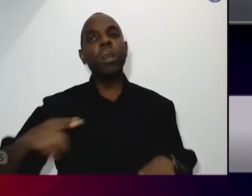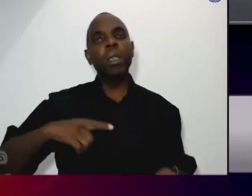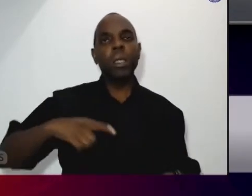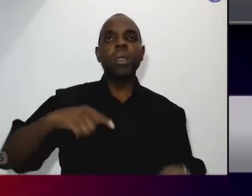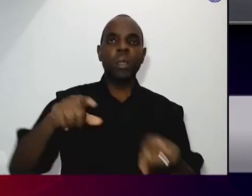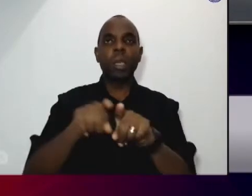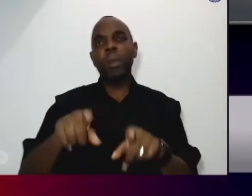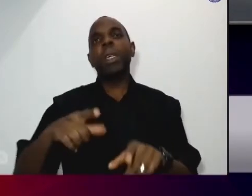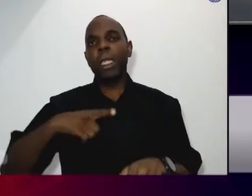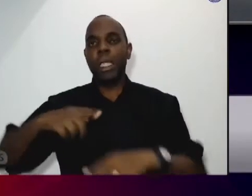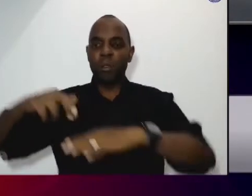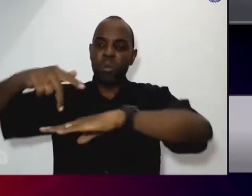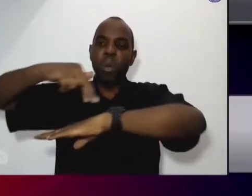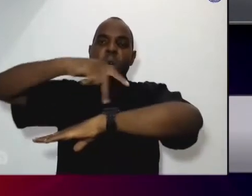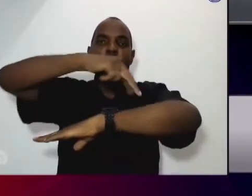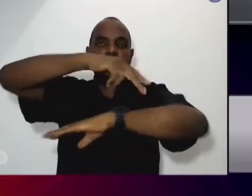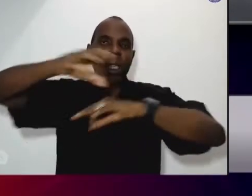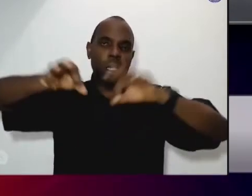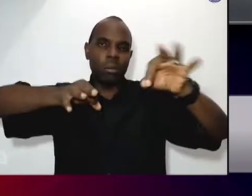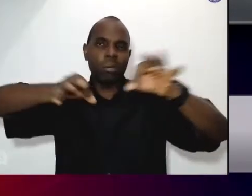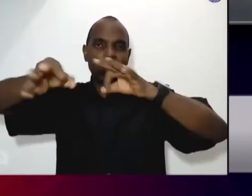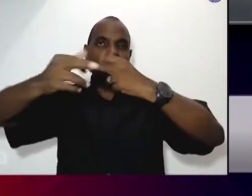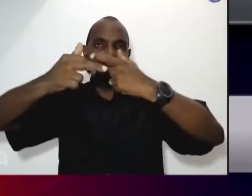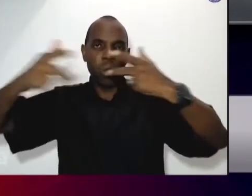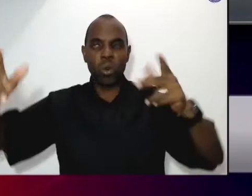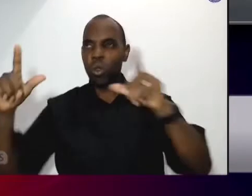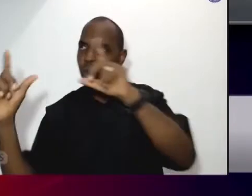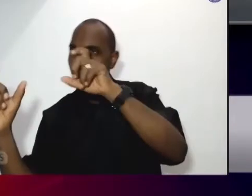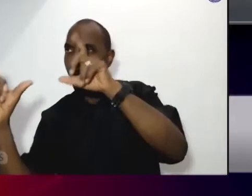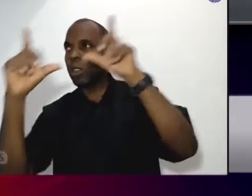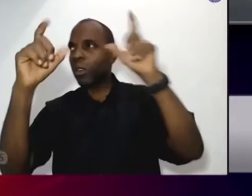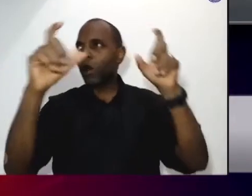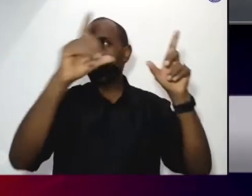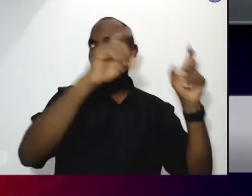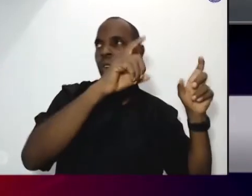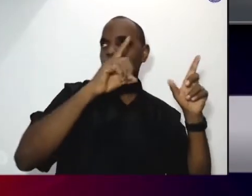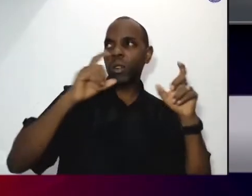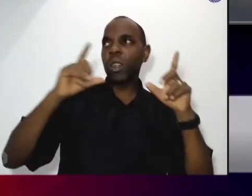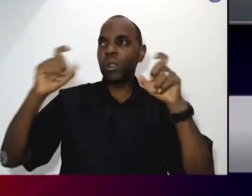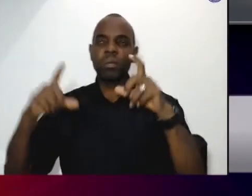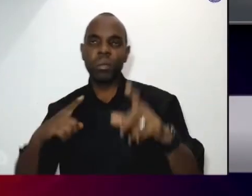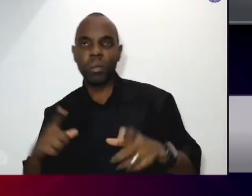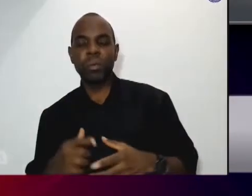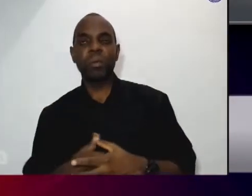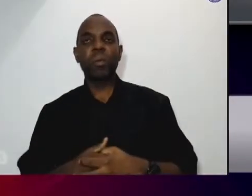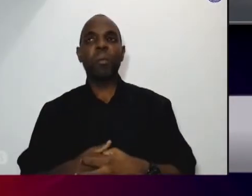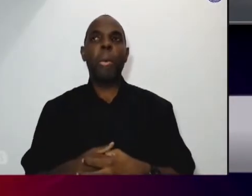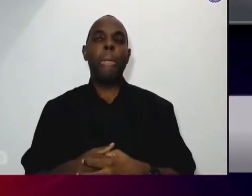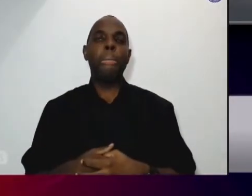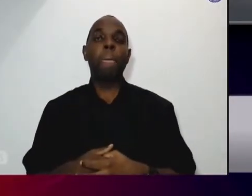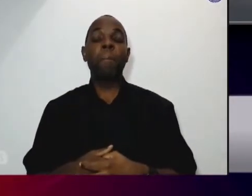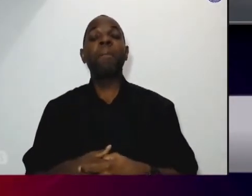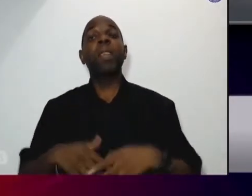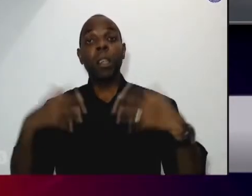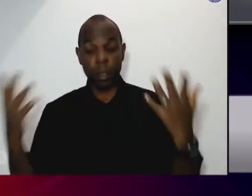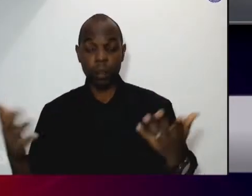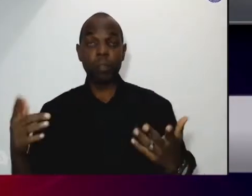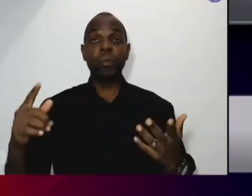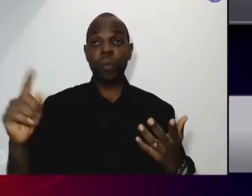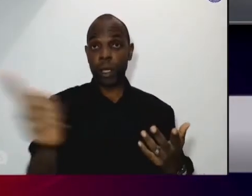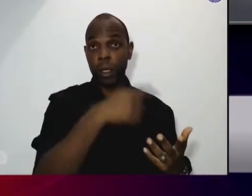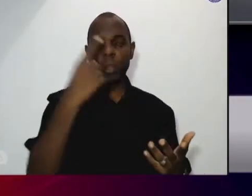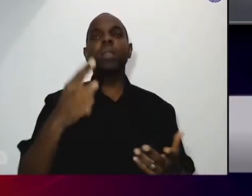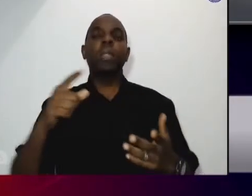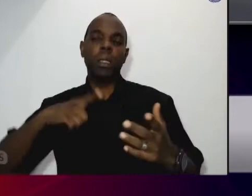mesmo porque o pessoal gosta de tirar uma foto vamos lá nossa sociedade palestras